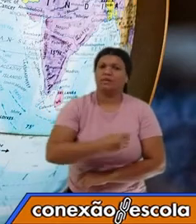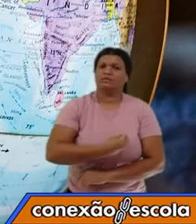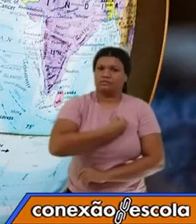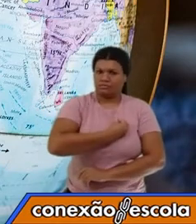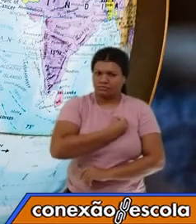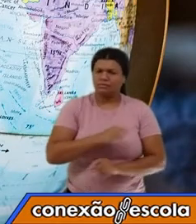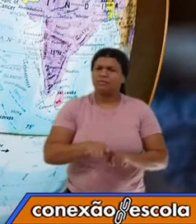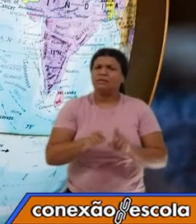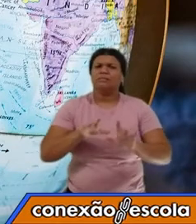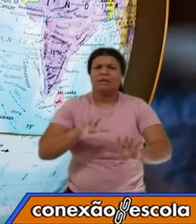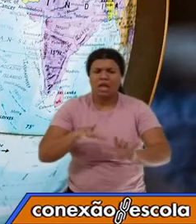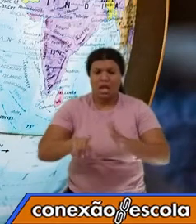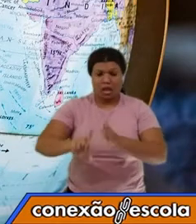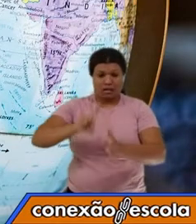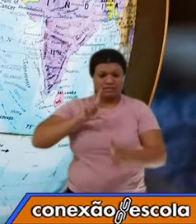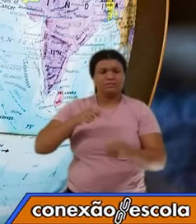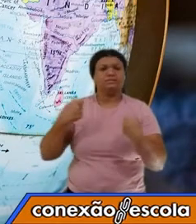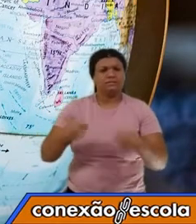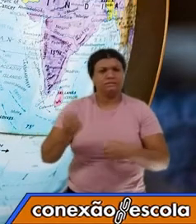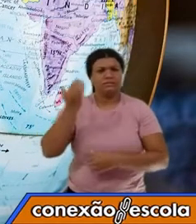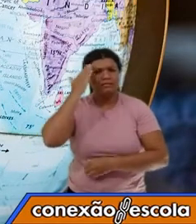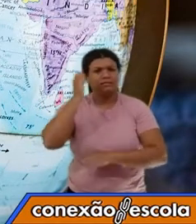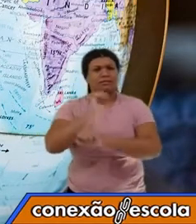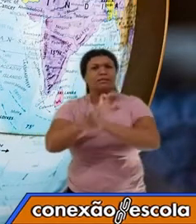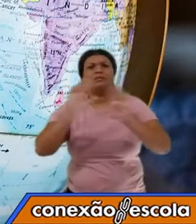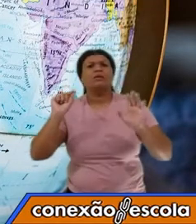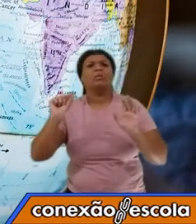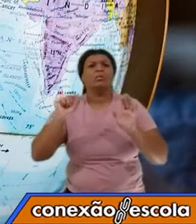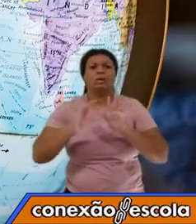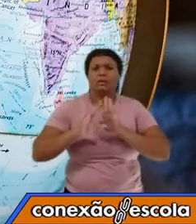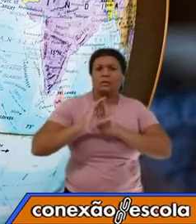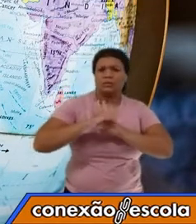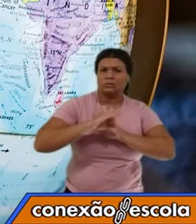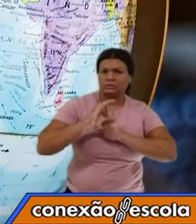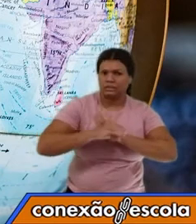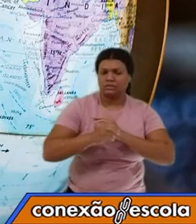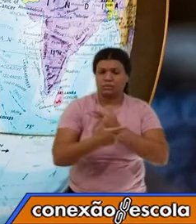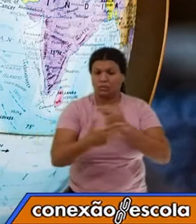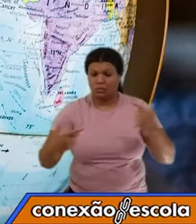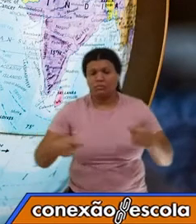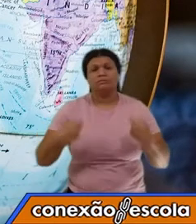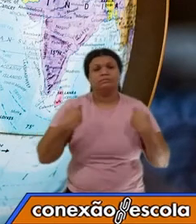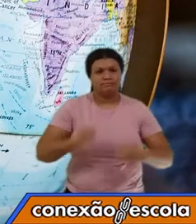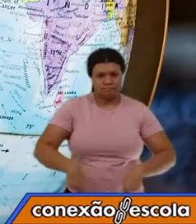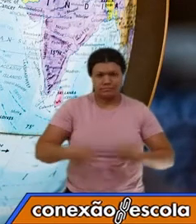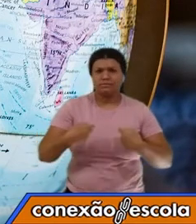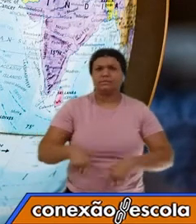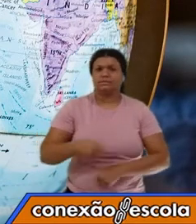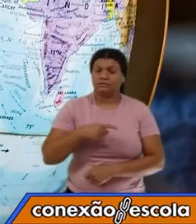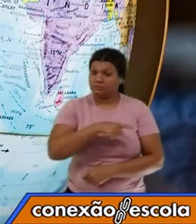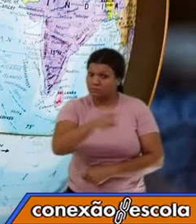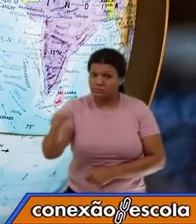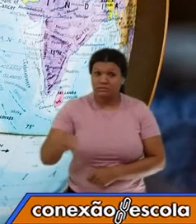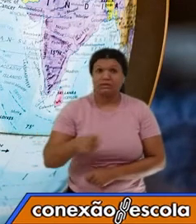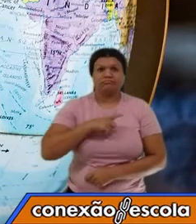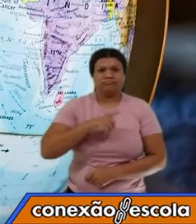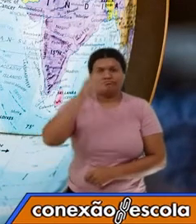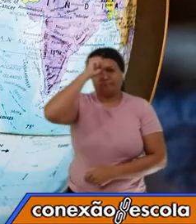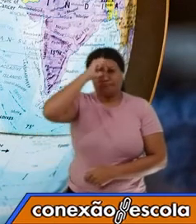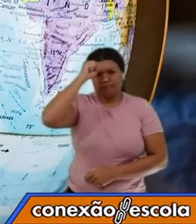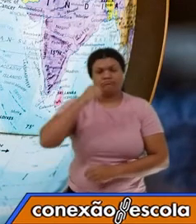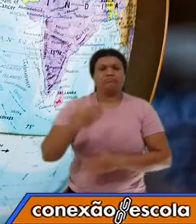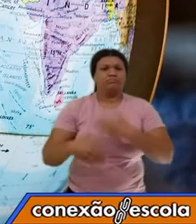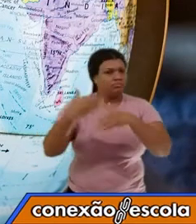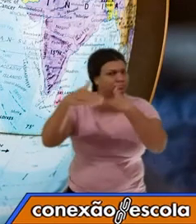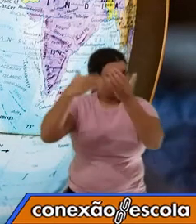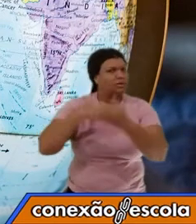entender os conceitos, entender algumas coisas que são necessárias para o seu bom aprendizado. Eu quero que